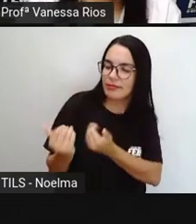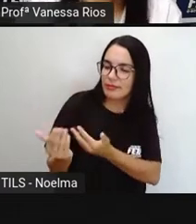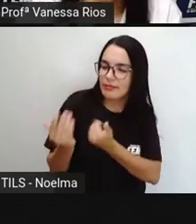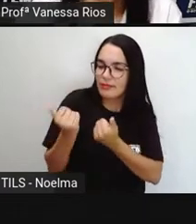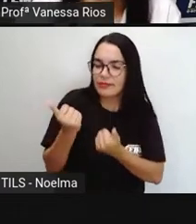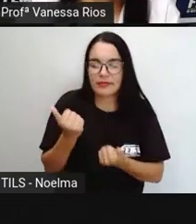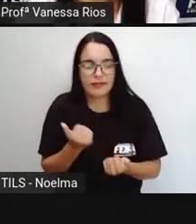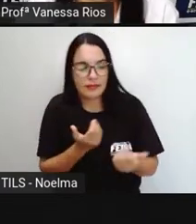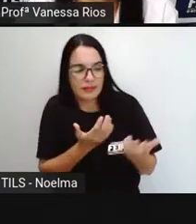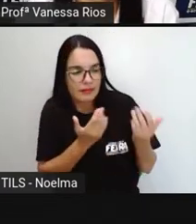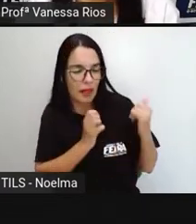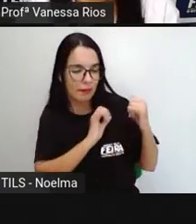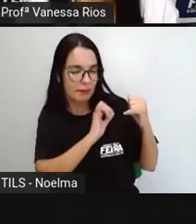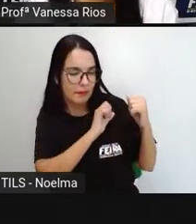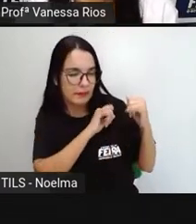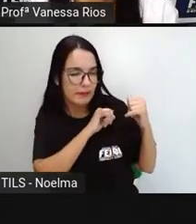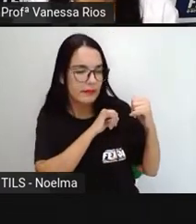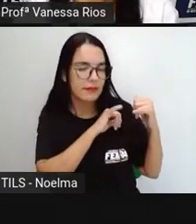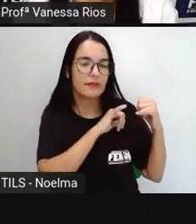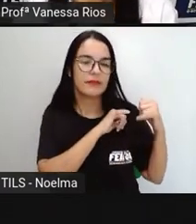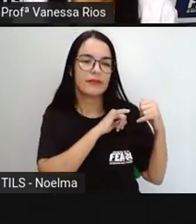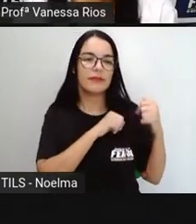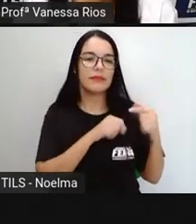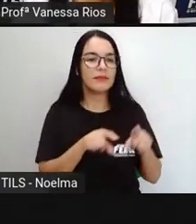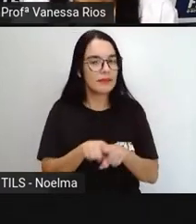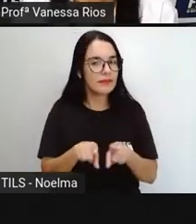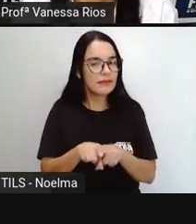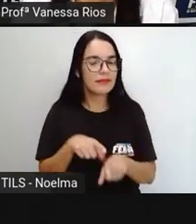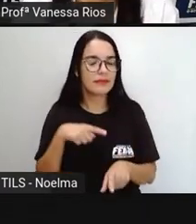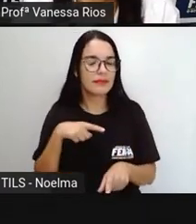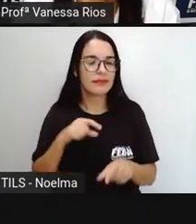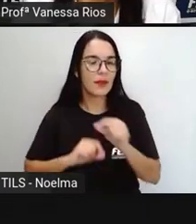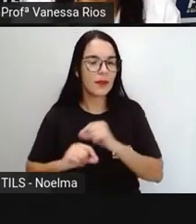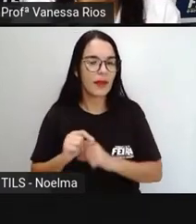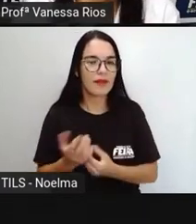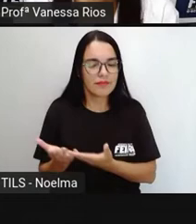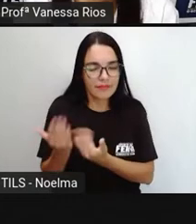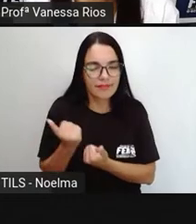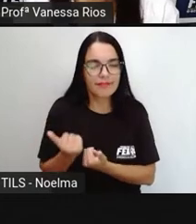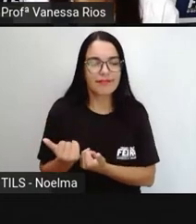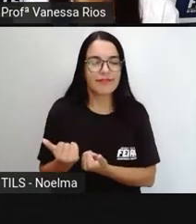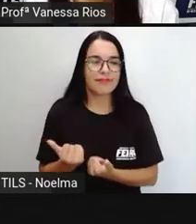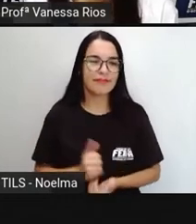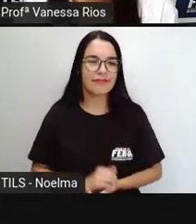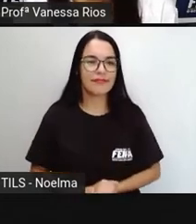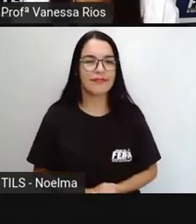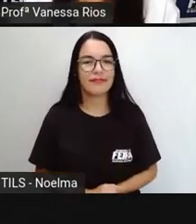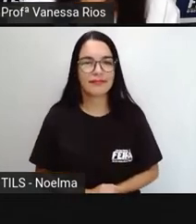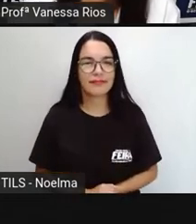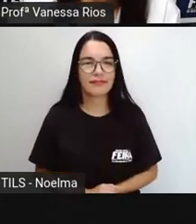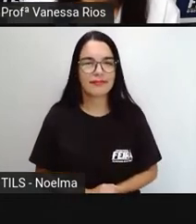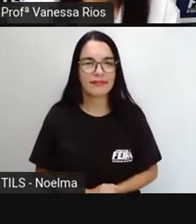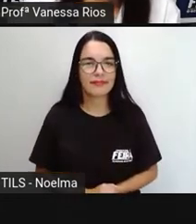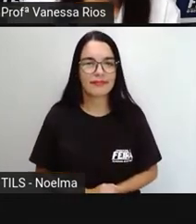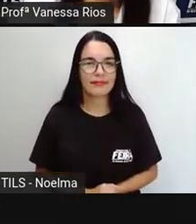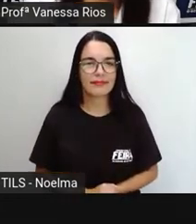a fascinar. Então, está ligada aí à conquista, não é? Através das palavras.